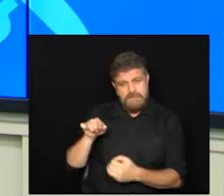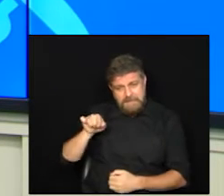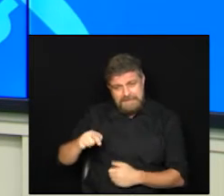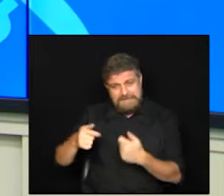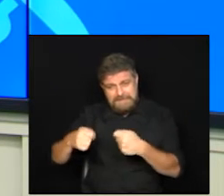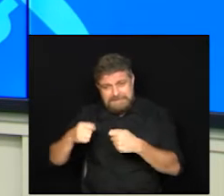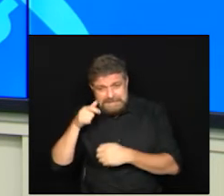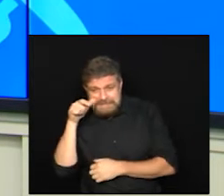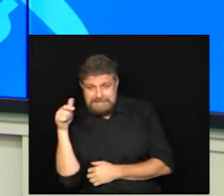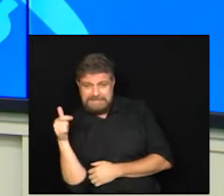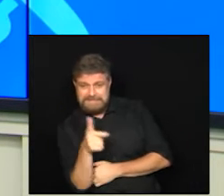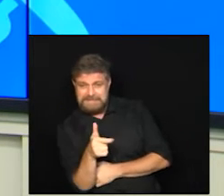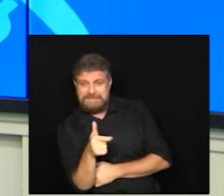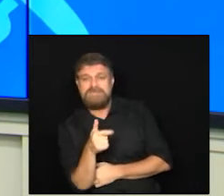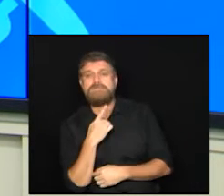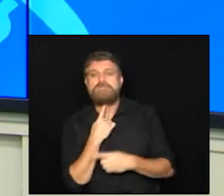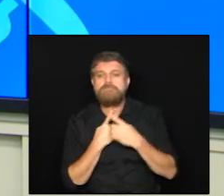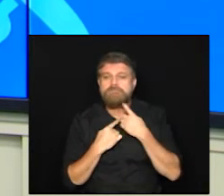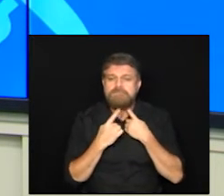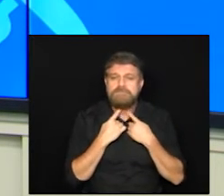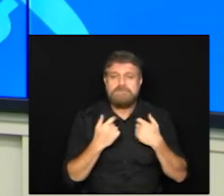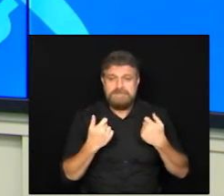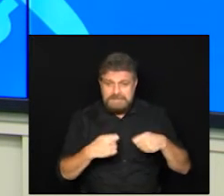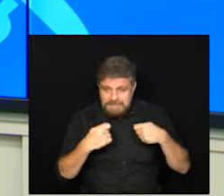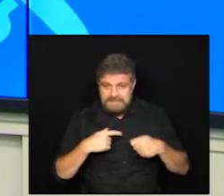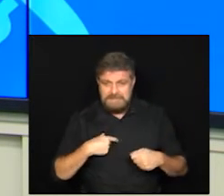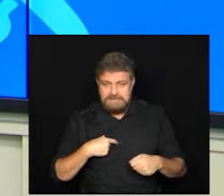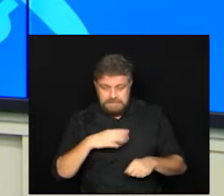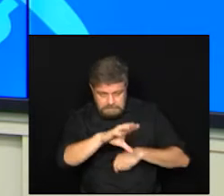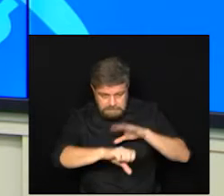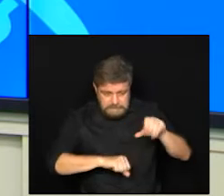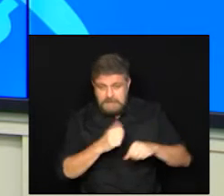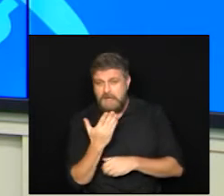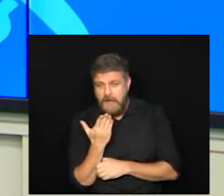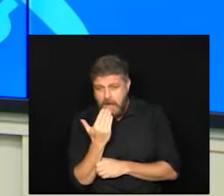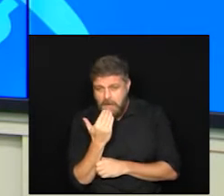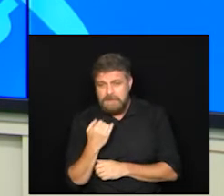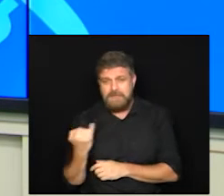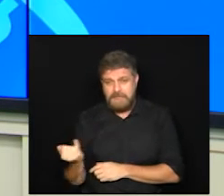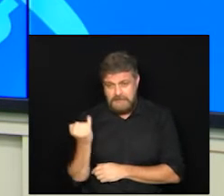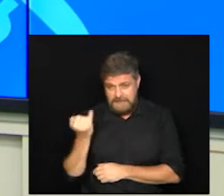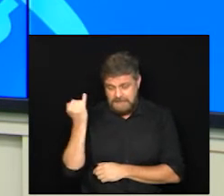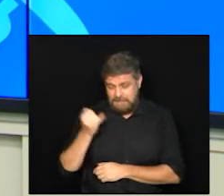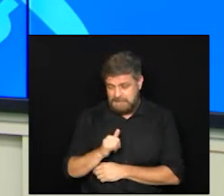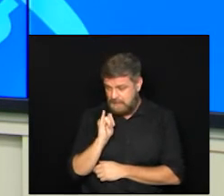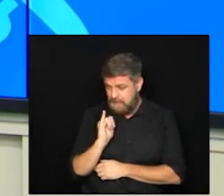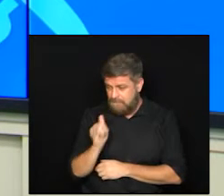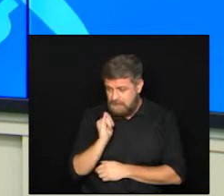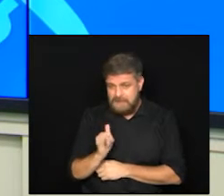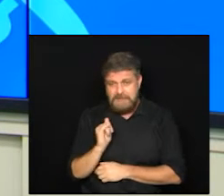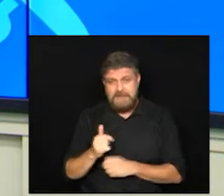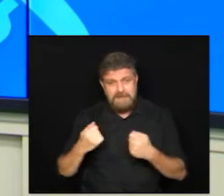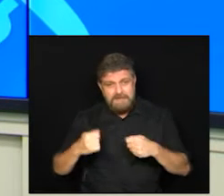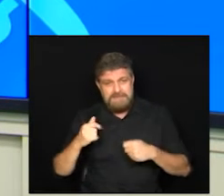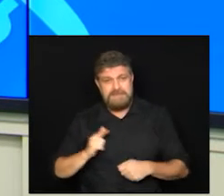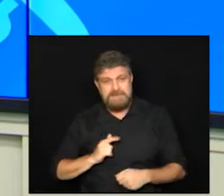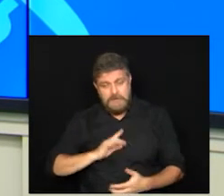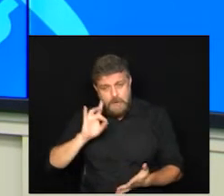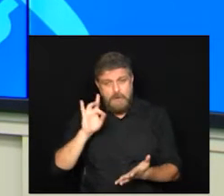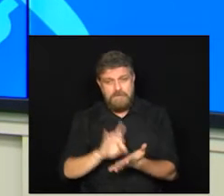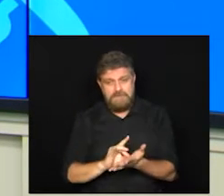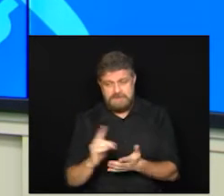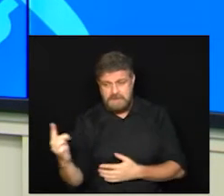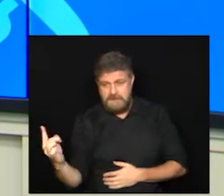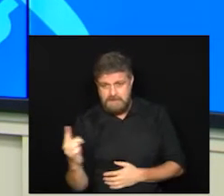está interessada em participar desse programa assistencial da Prefeitura é importante sempre ressaltar precisa ir pelos meios oficiais